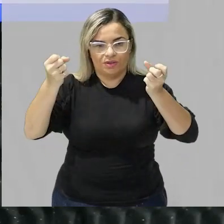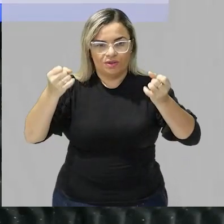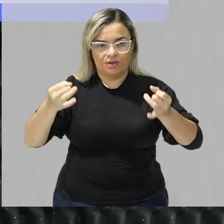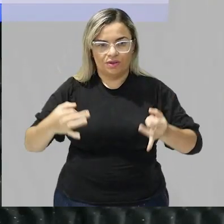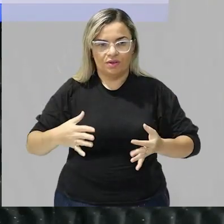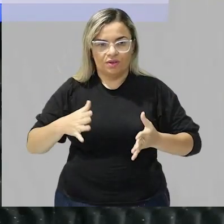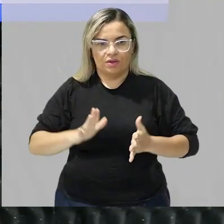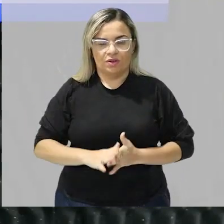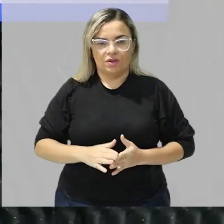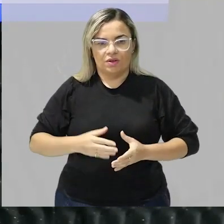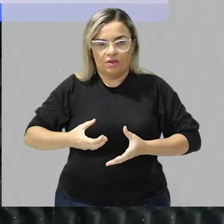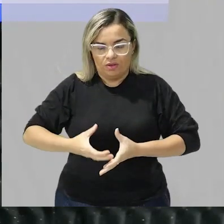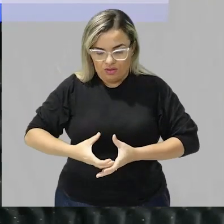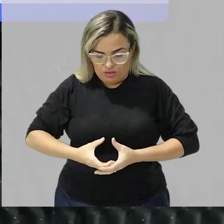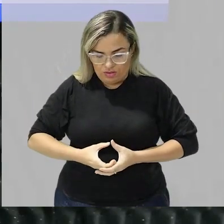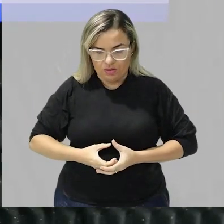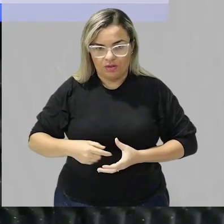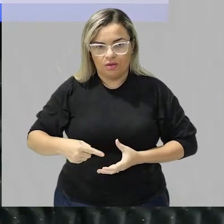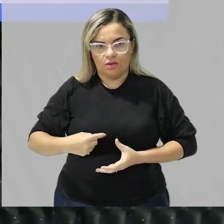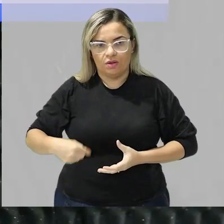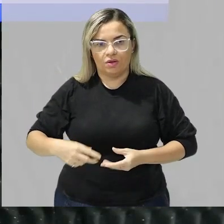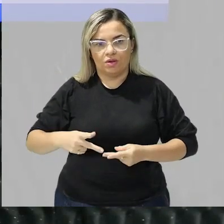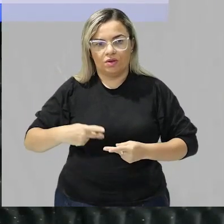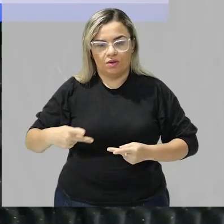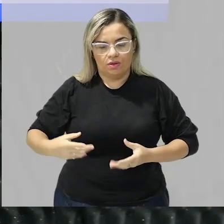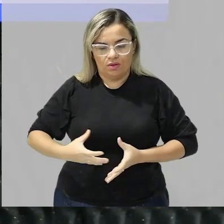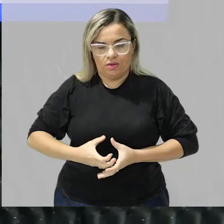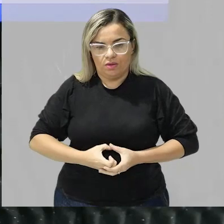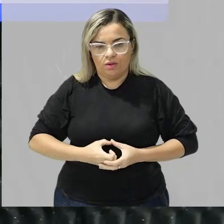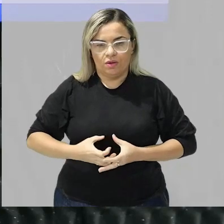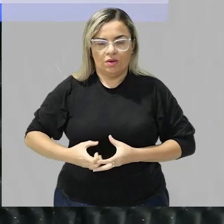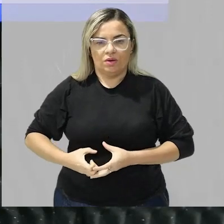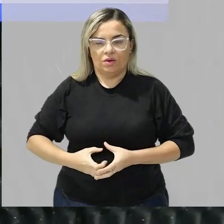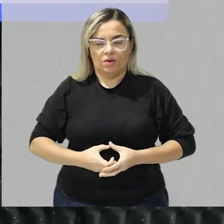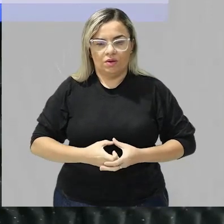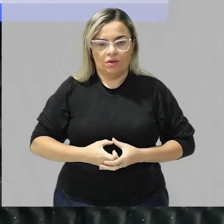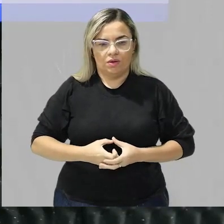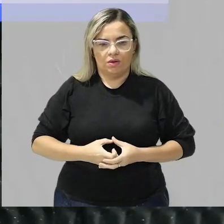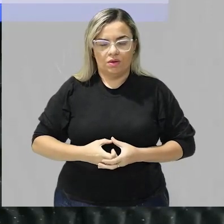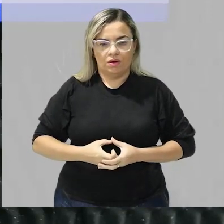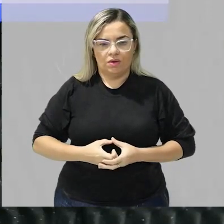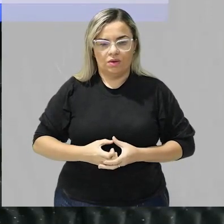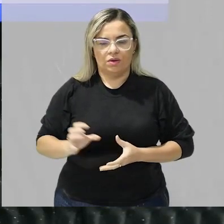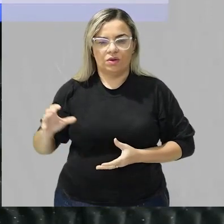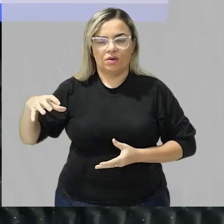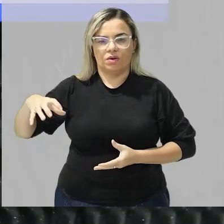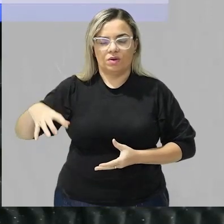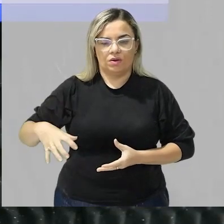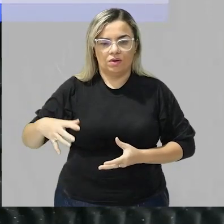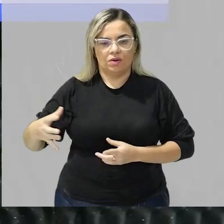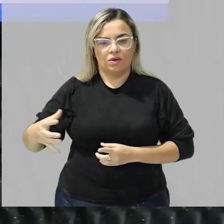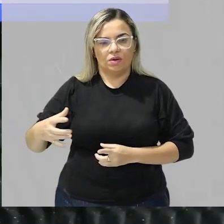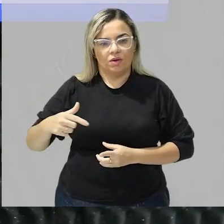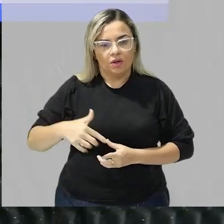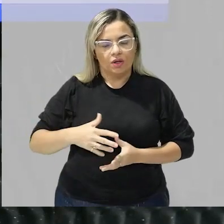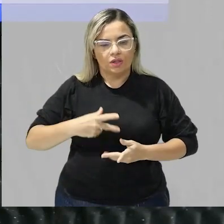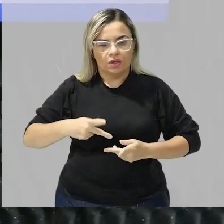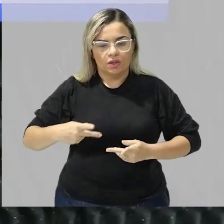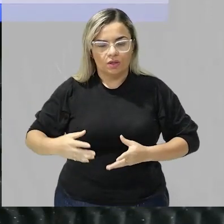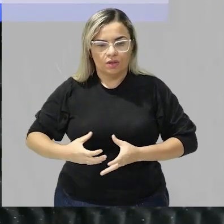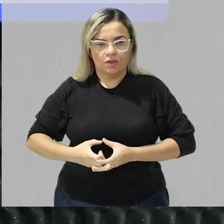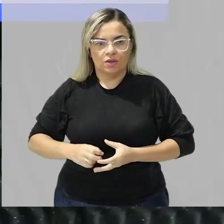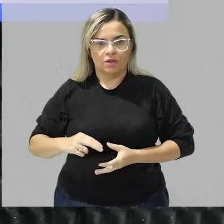além de ter a atuação de proteínas que atuarão sobre as de enzimas que atuarão sobre as proteínas